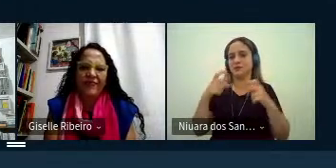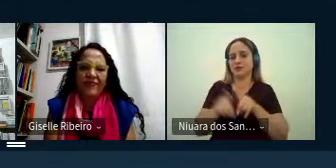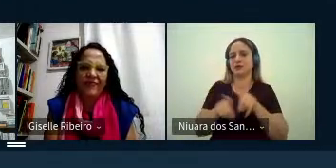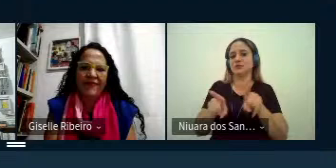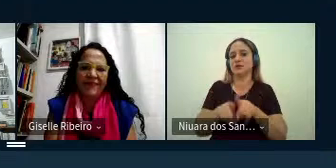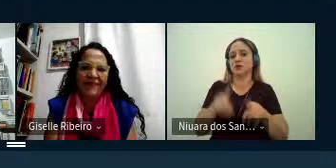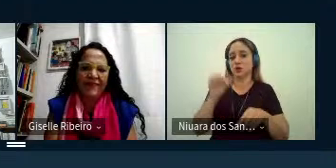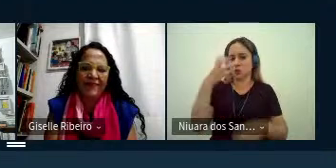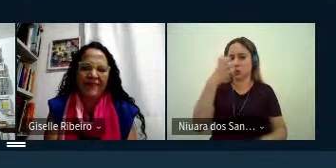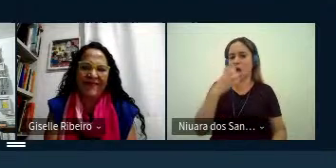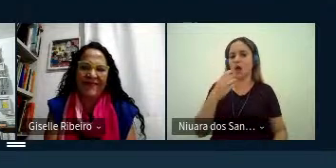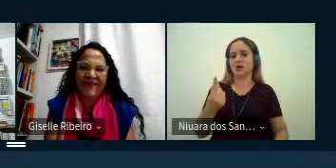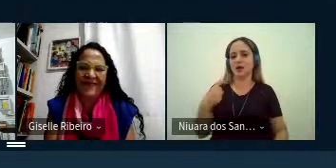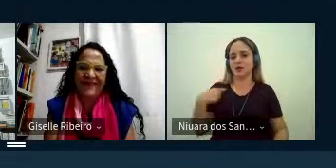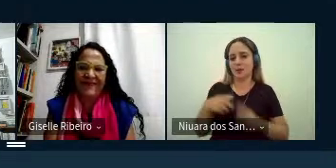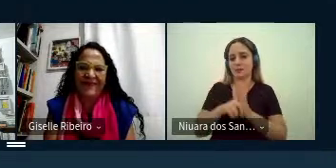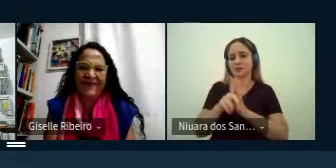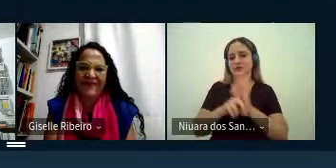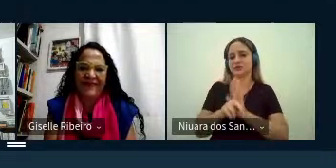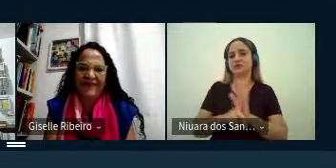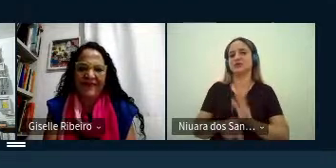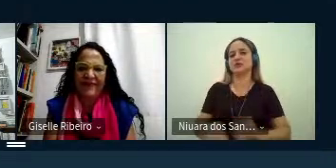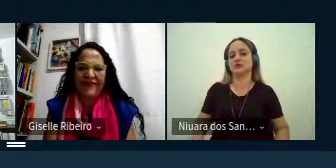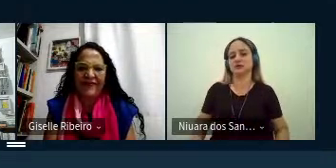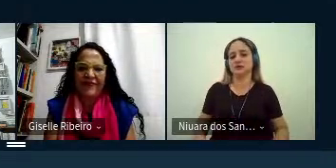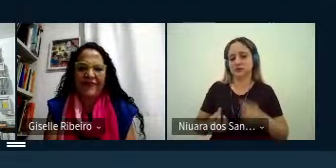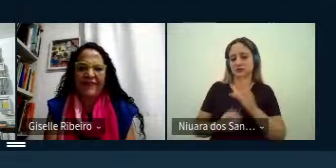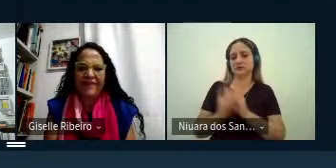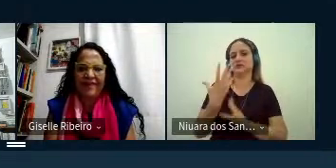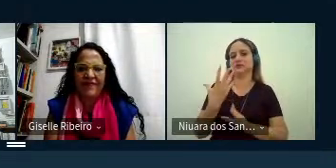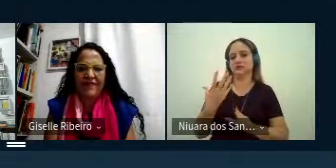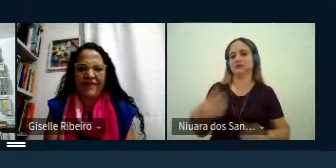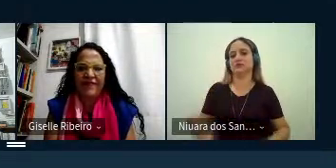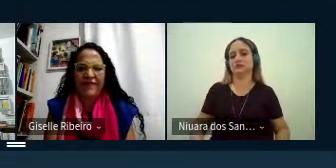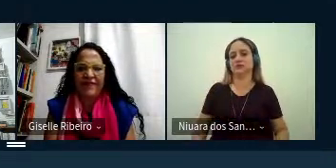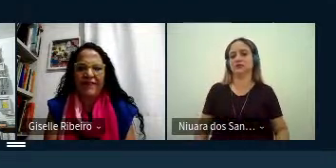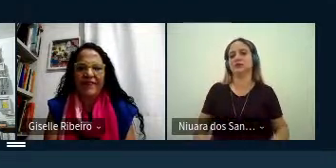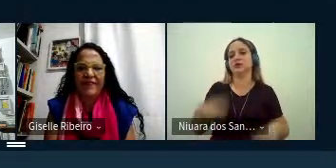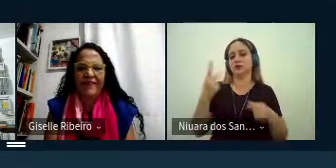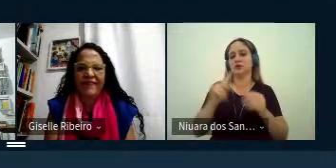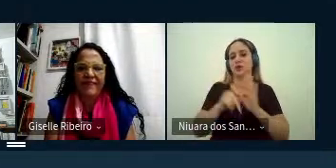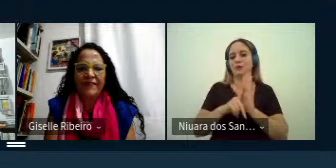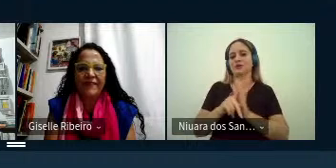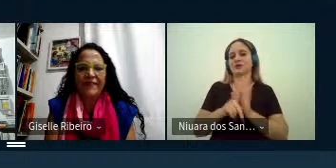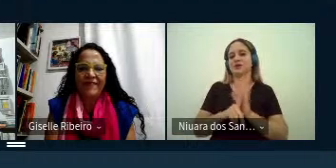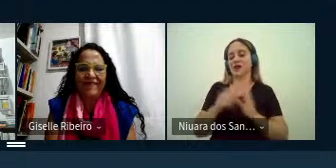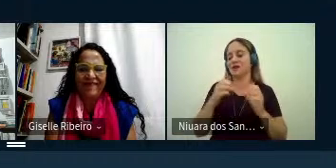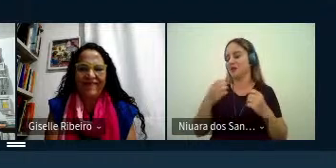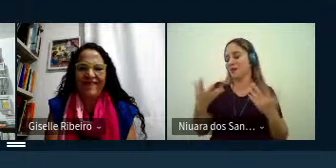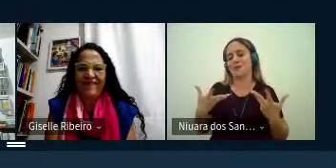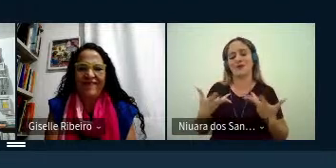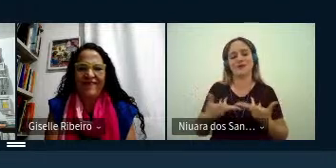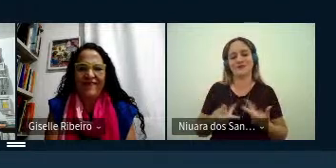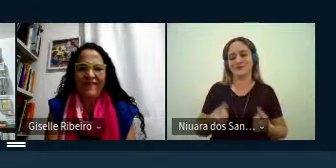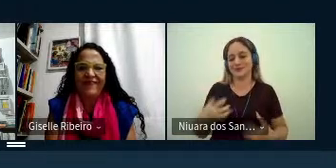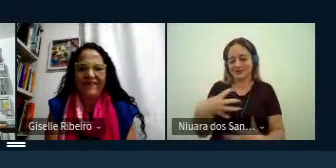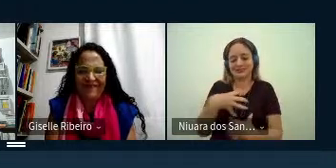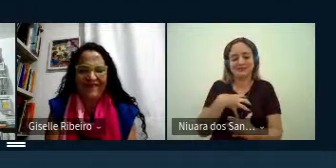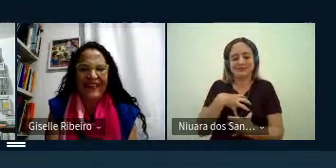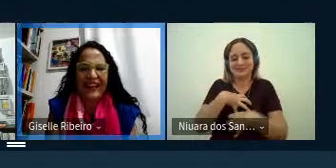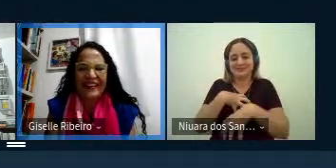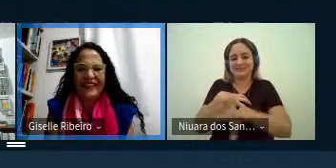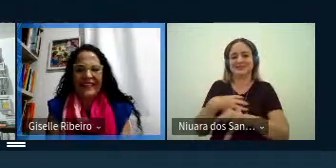rigor né na tua elaboração na elaboração da tua pesquisa isso é maravilhoso é contagiante